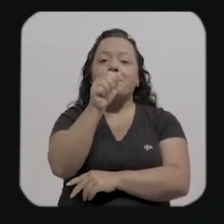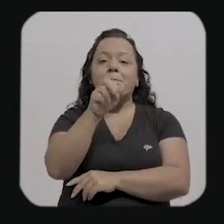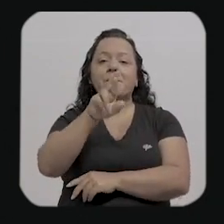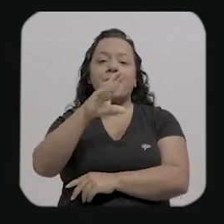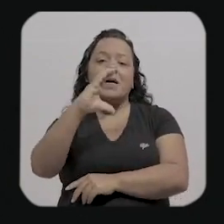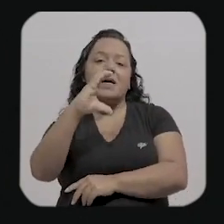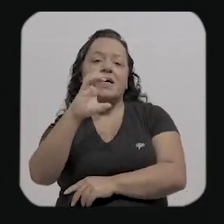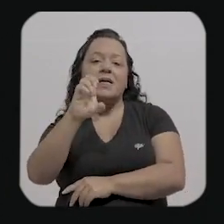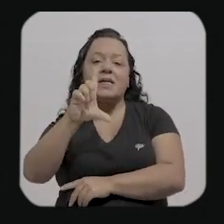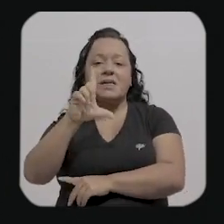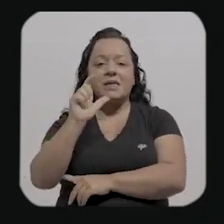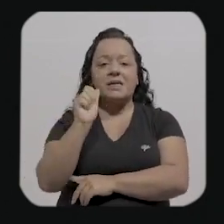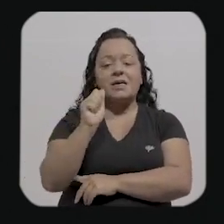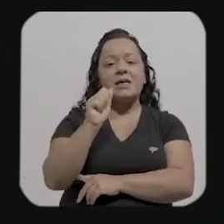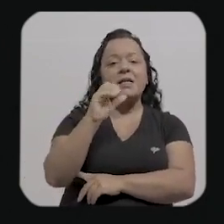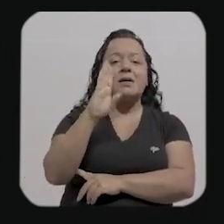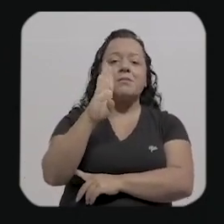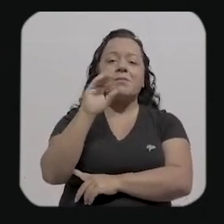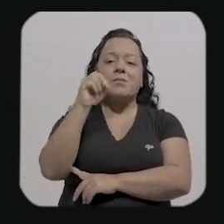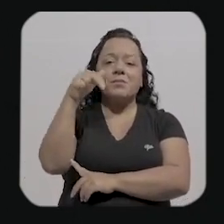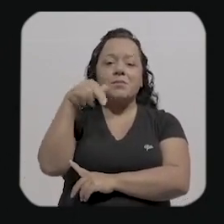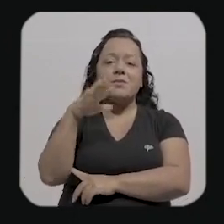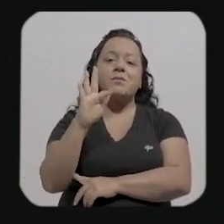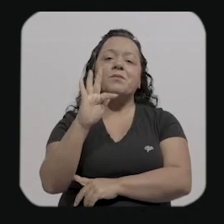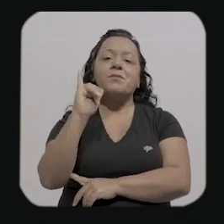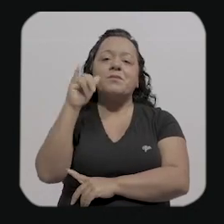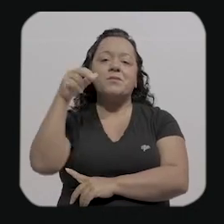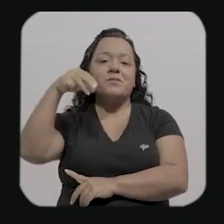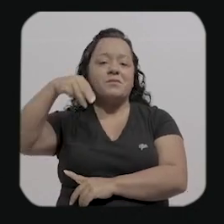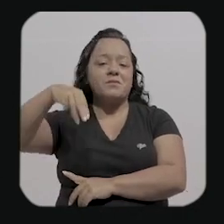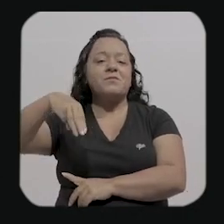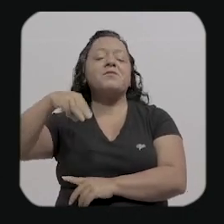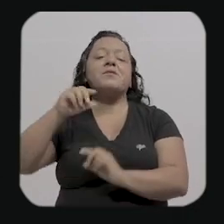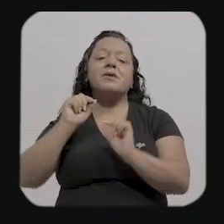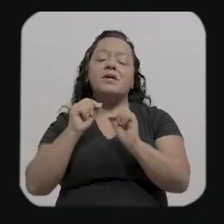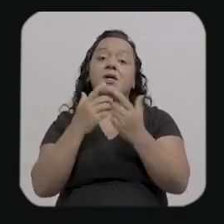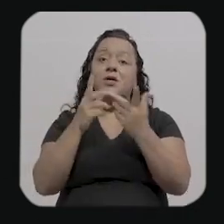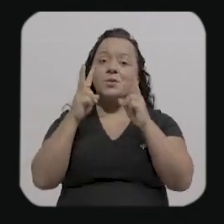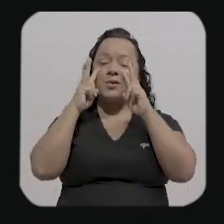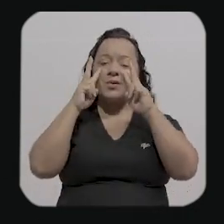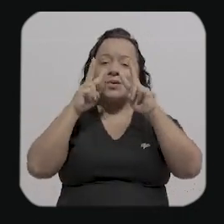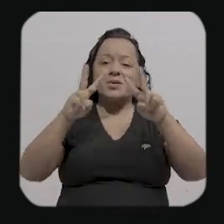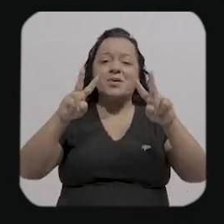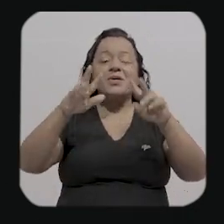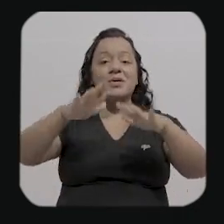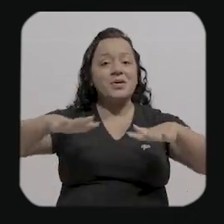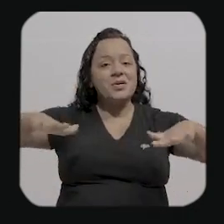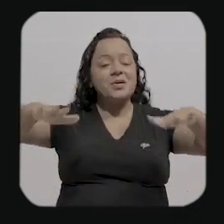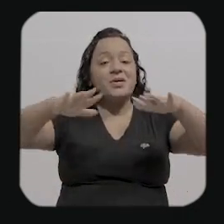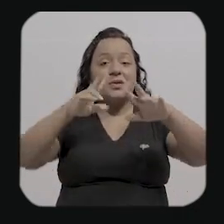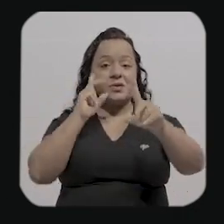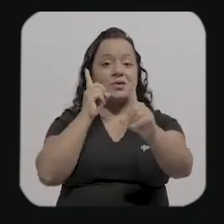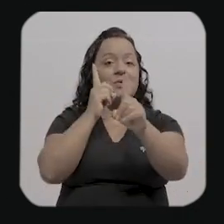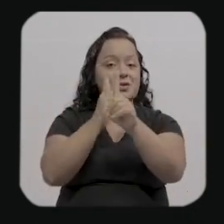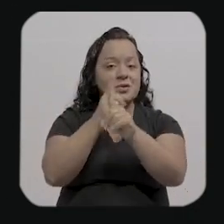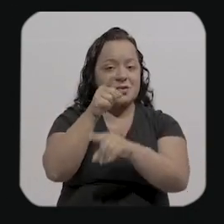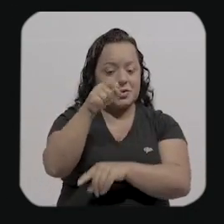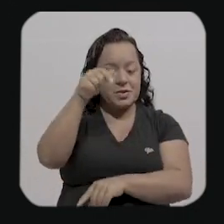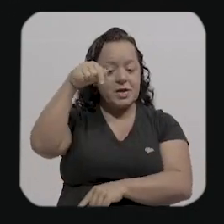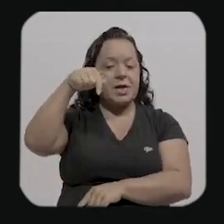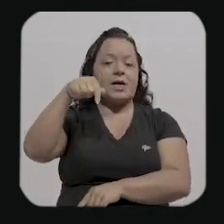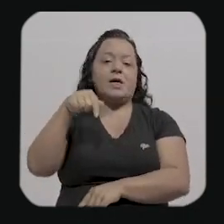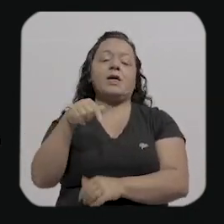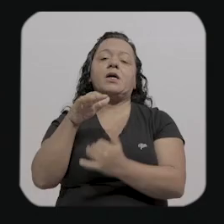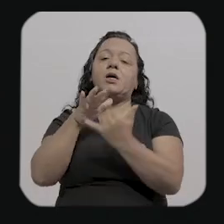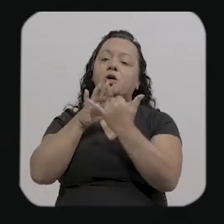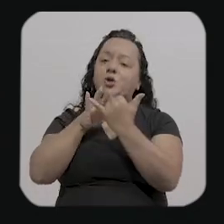cotidiano eu te vejo se inscreve aqui no canal e se esse papo foi importante pra você já pega o link já manda